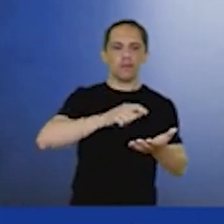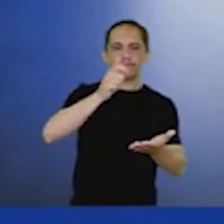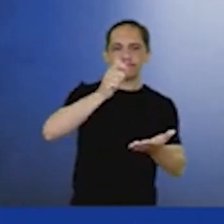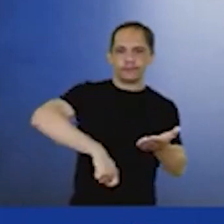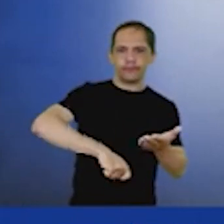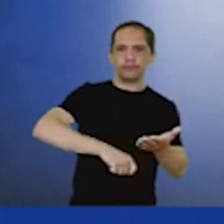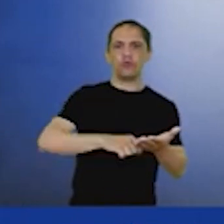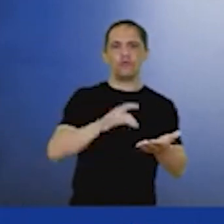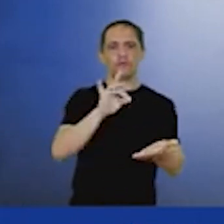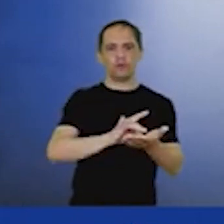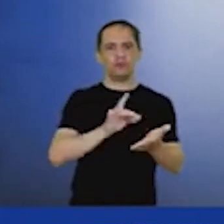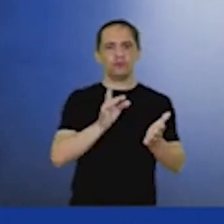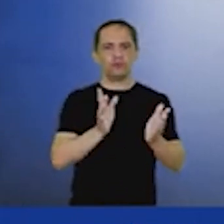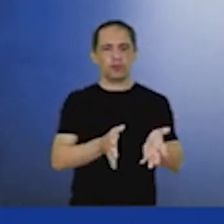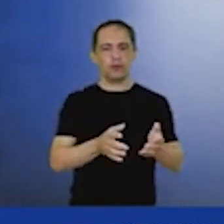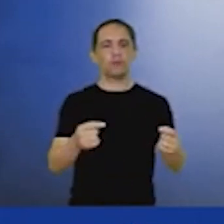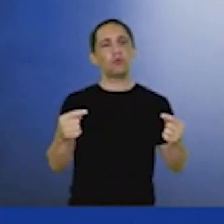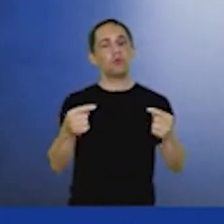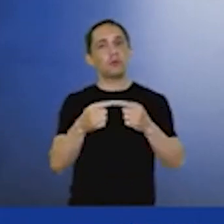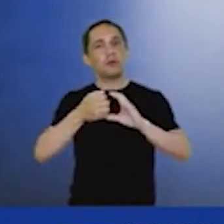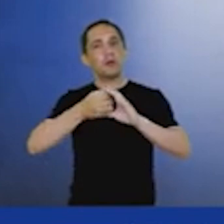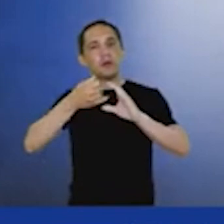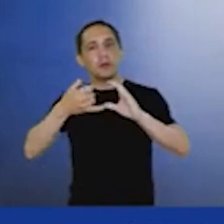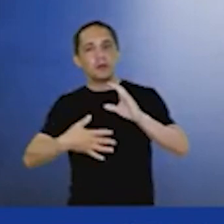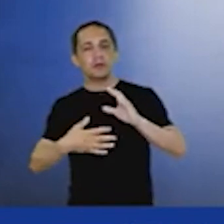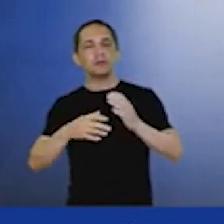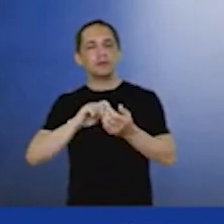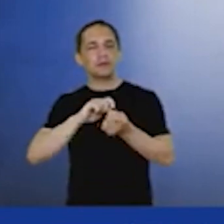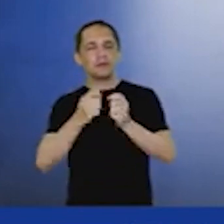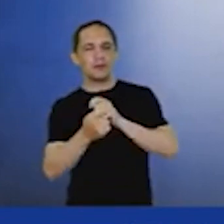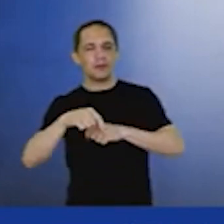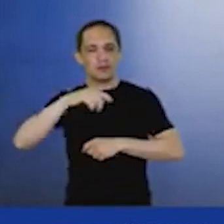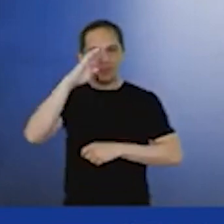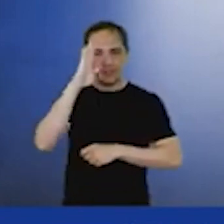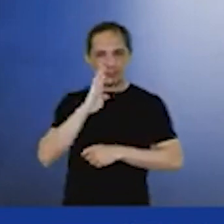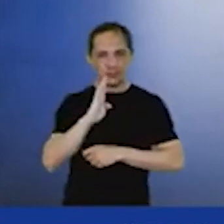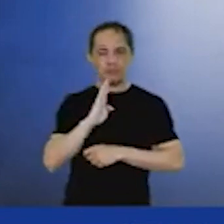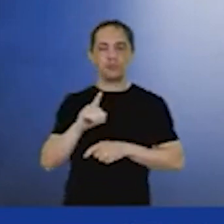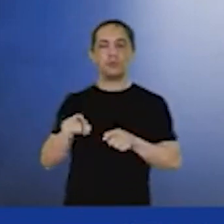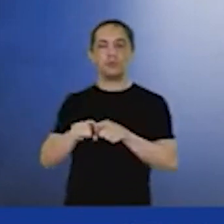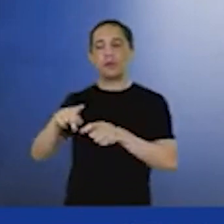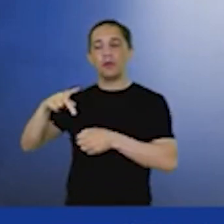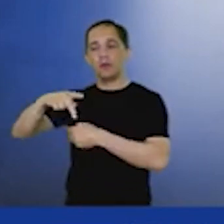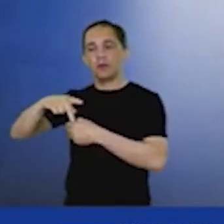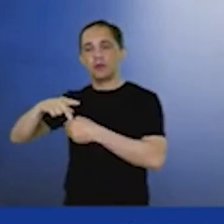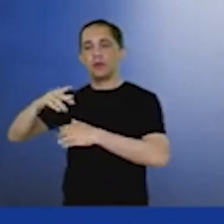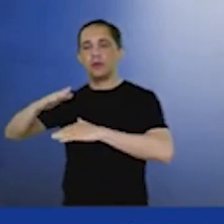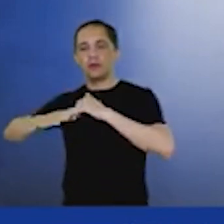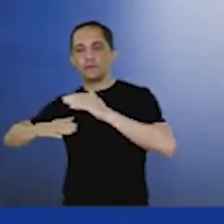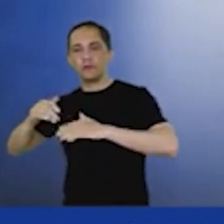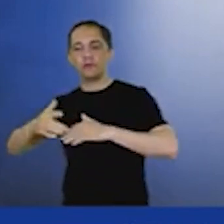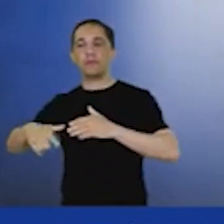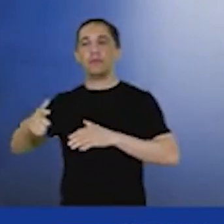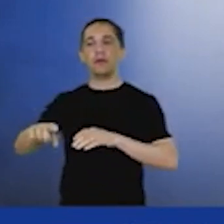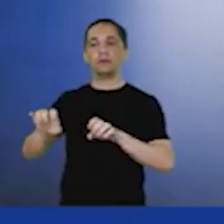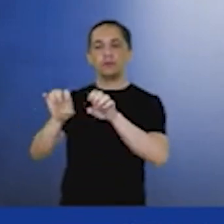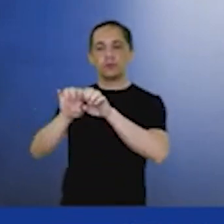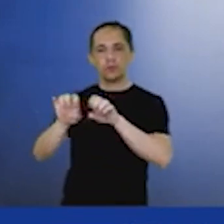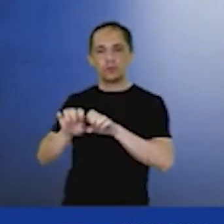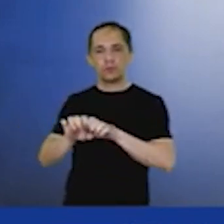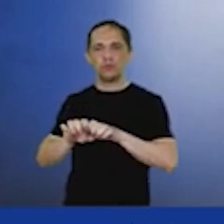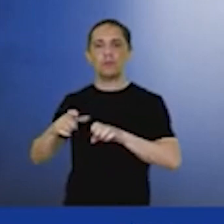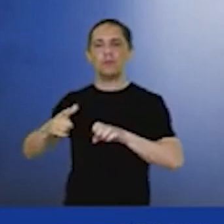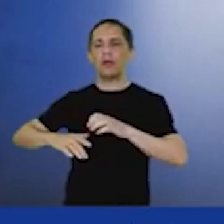características brasileiras com a associação da atividade de petróleo com a sua infraestrutura e as